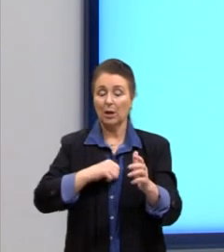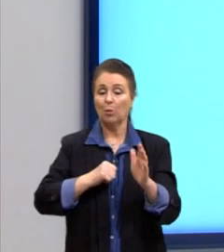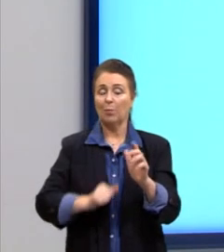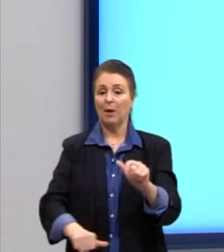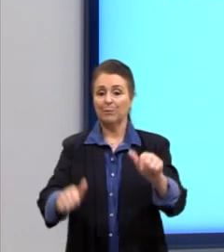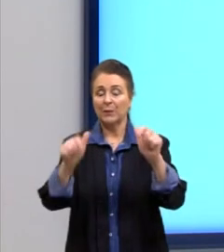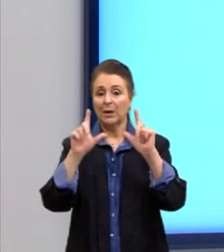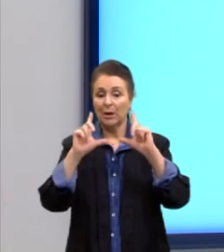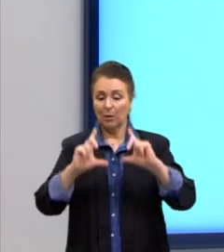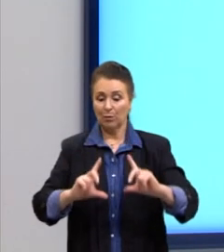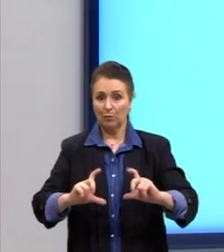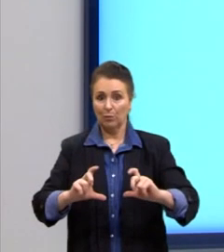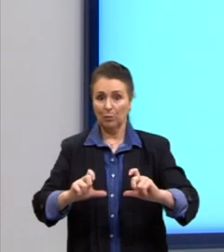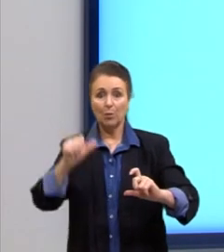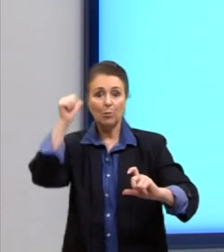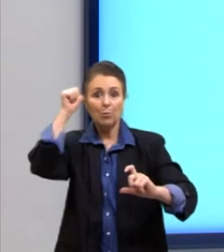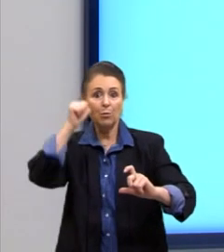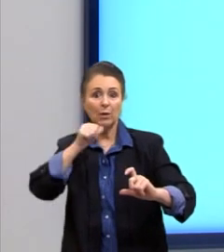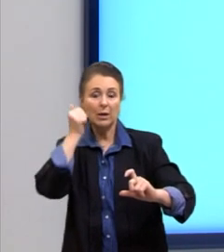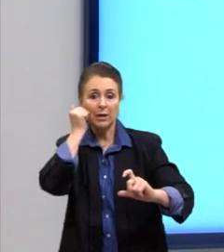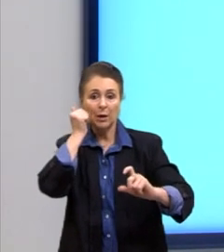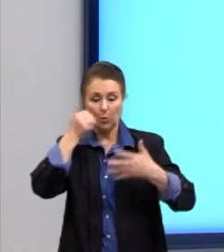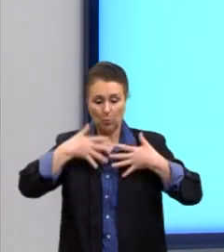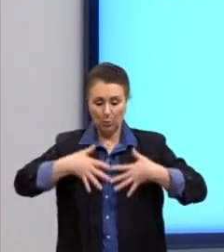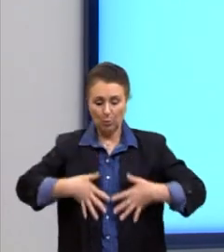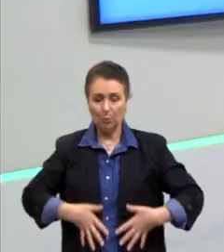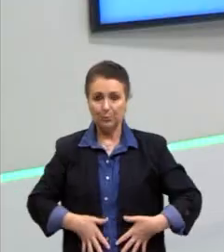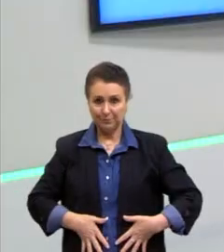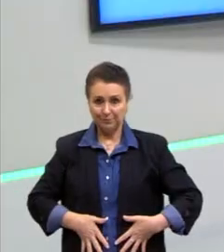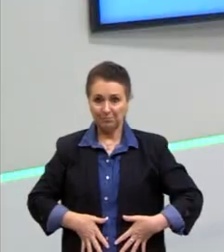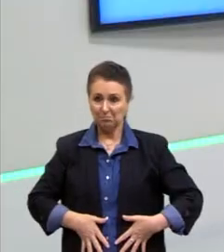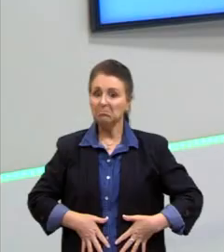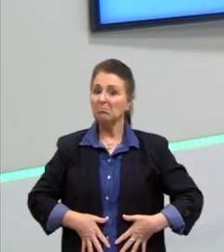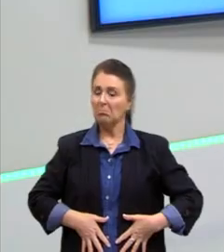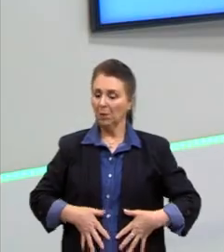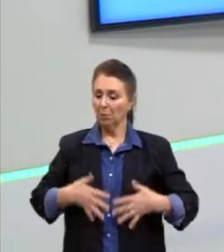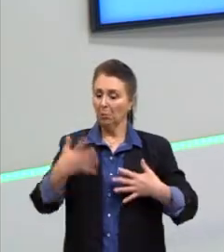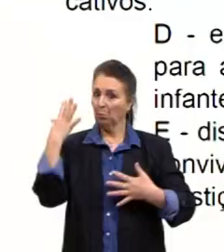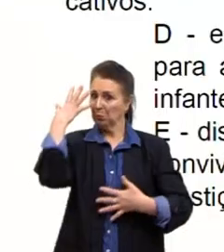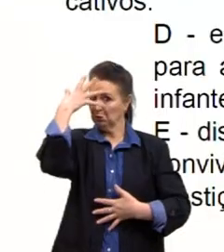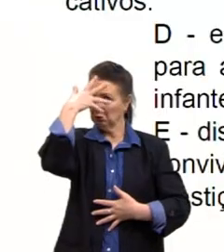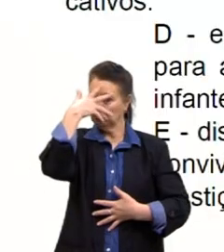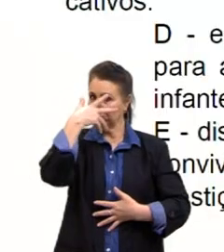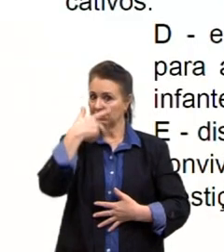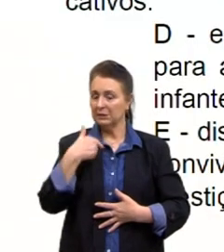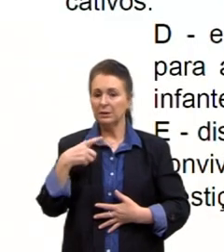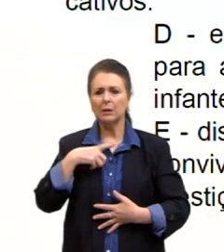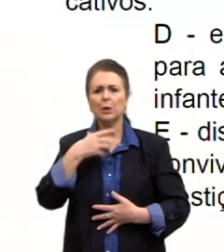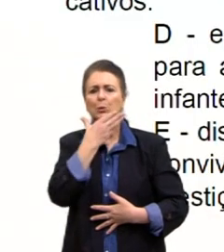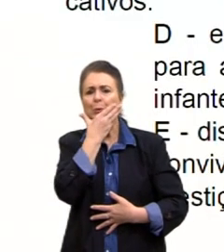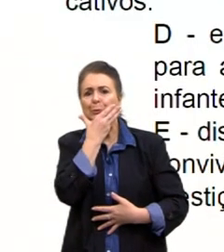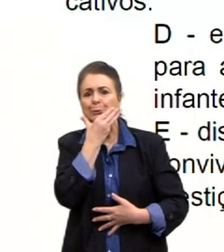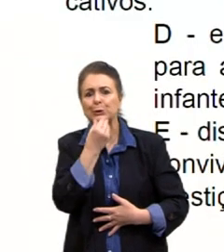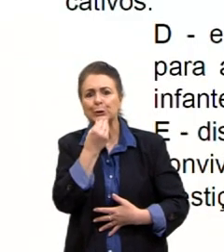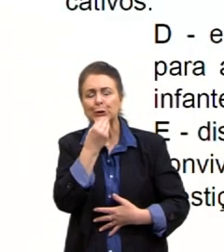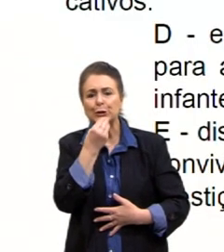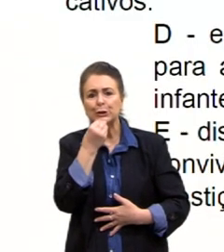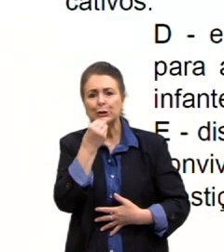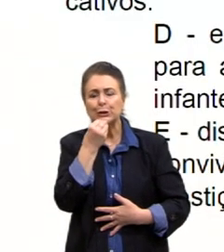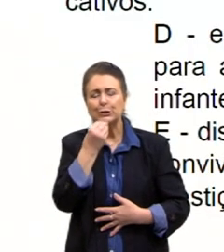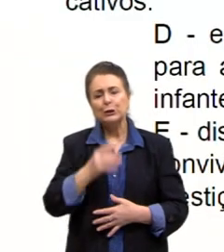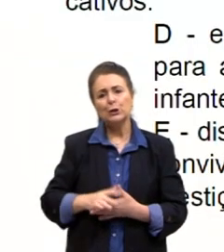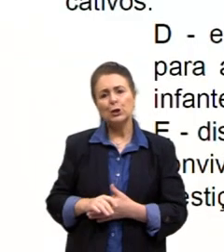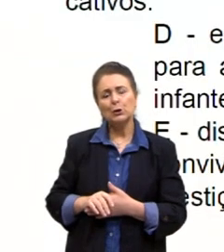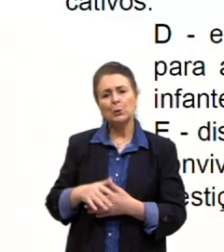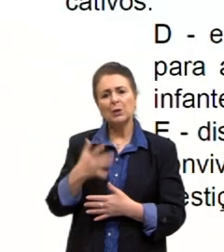de uma mulher negra em vestes que são luxuosas, são bonitas, e um garotinho branco aqui de gravatinha estava